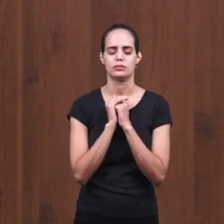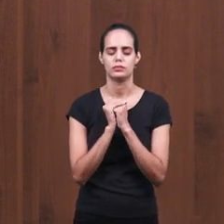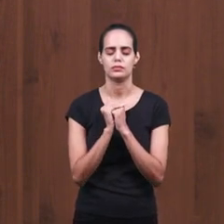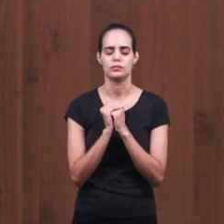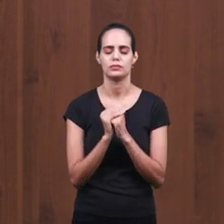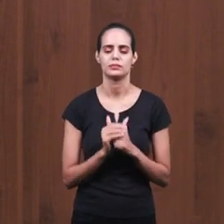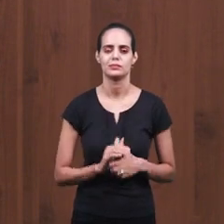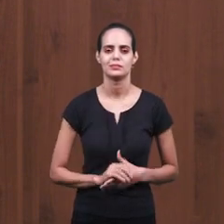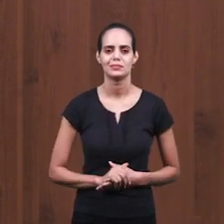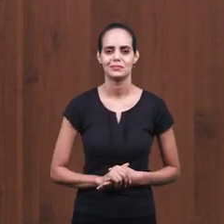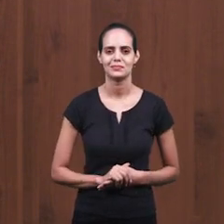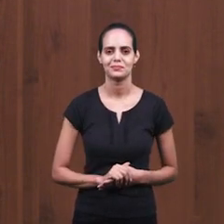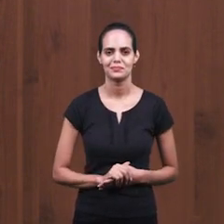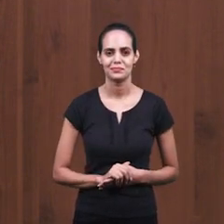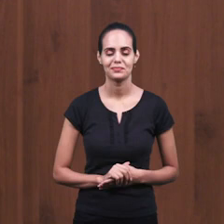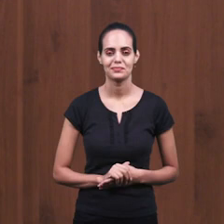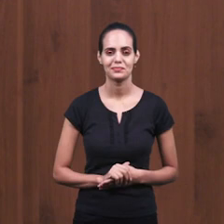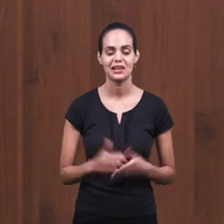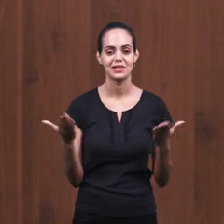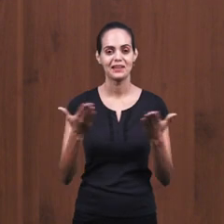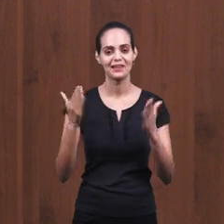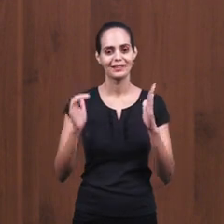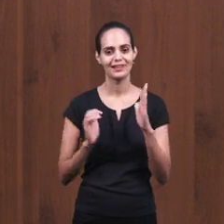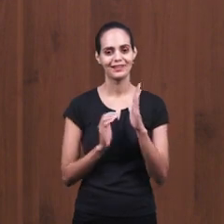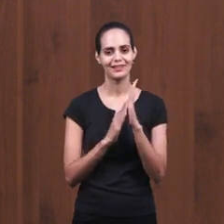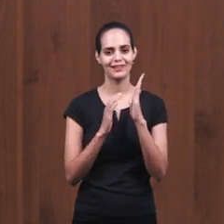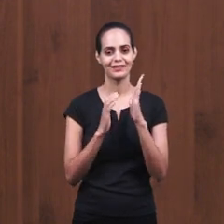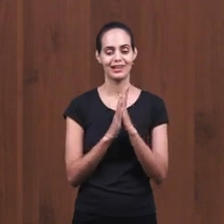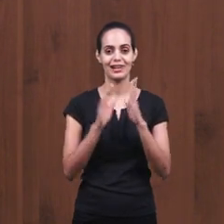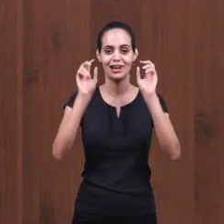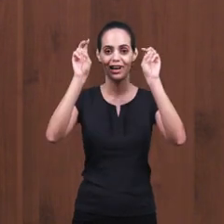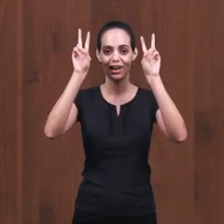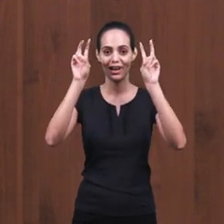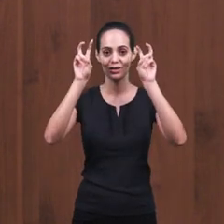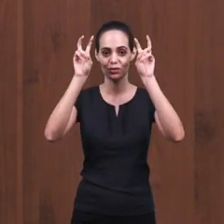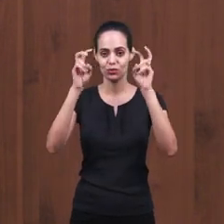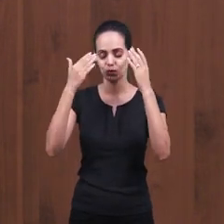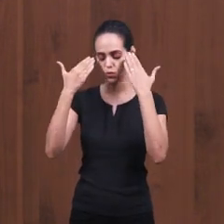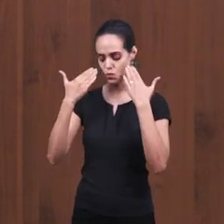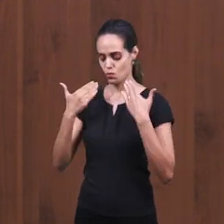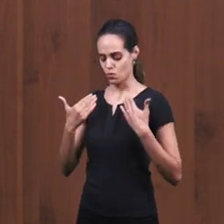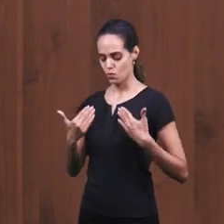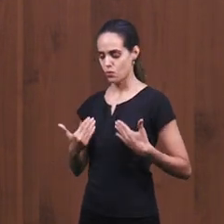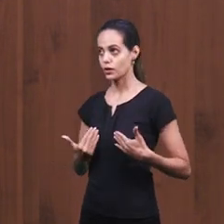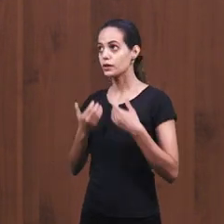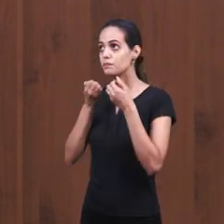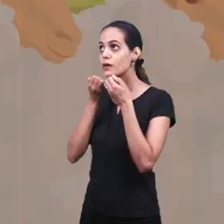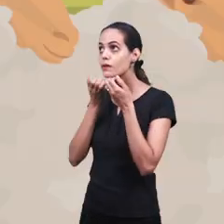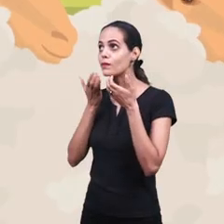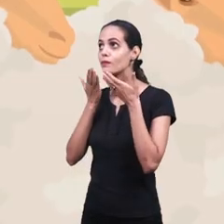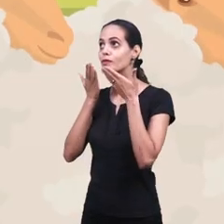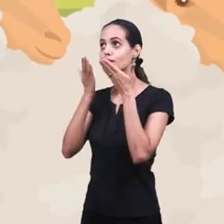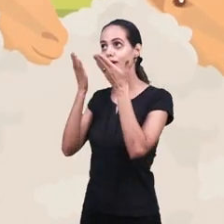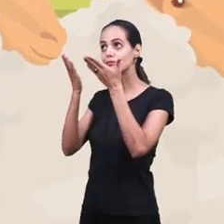Vamos cantar um louvor que diz, estou aqui para confessar